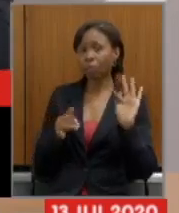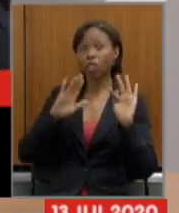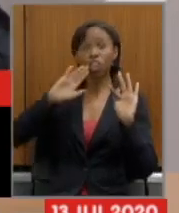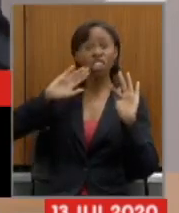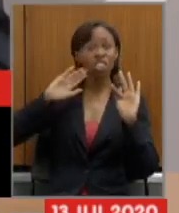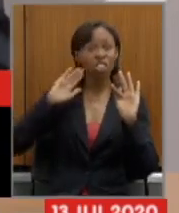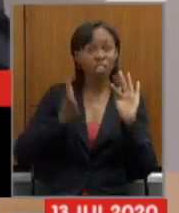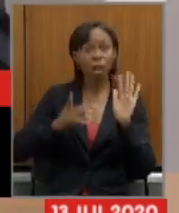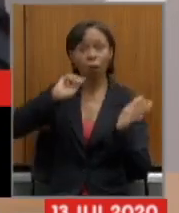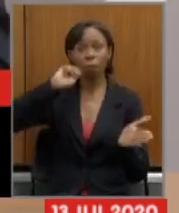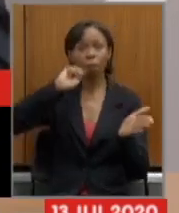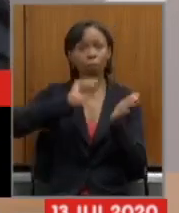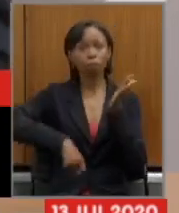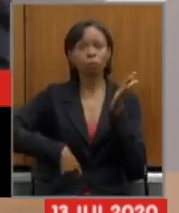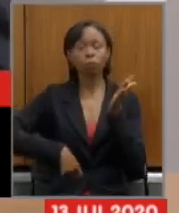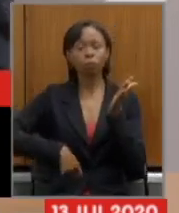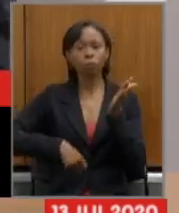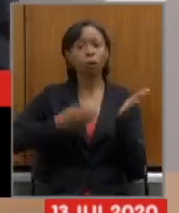promulgada